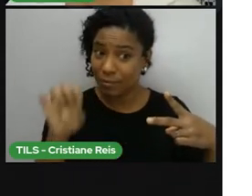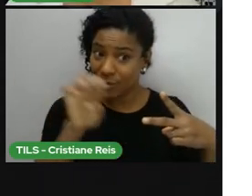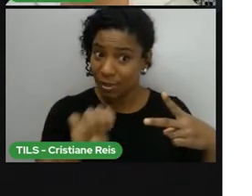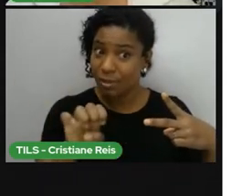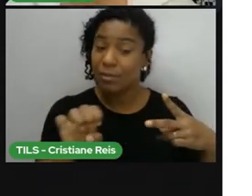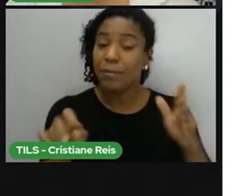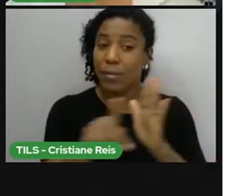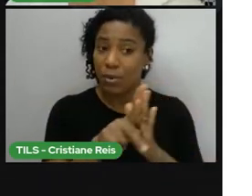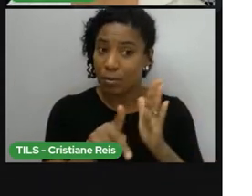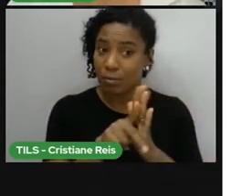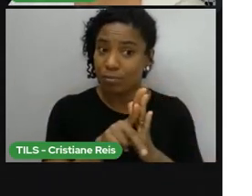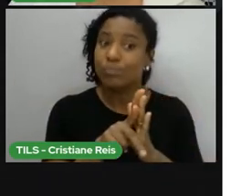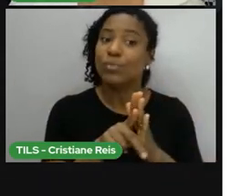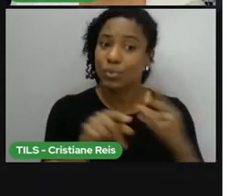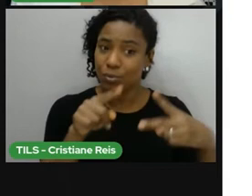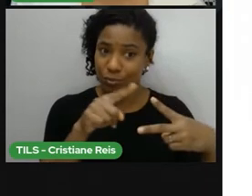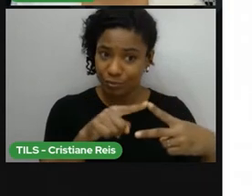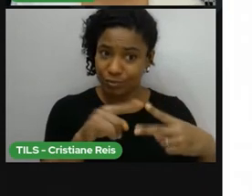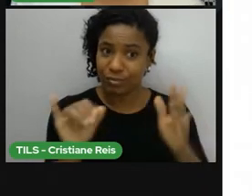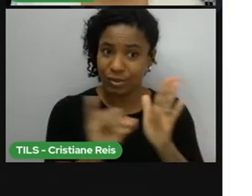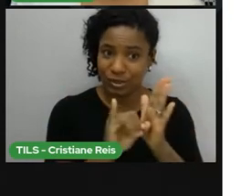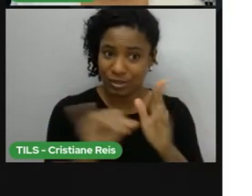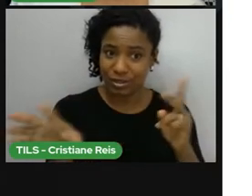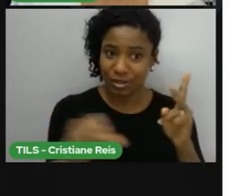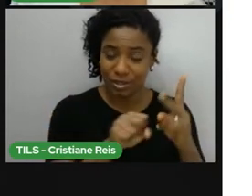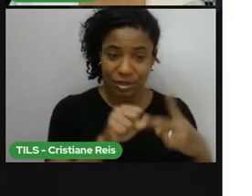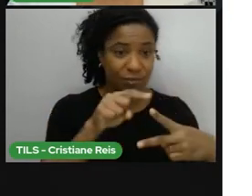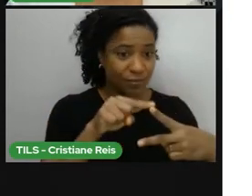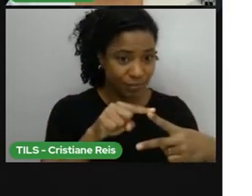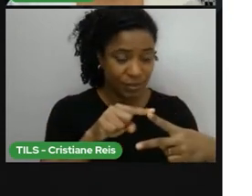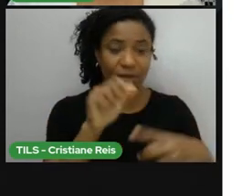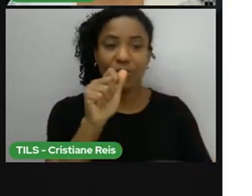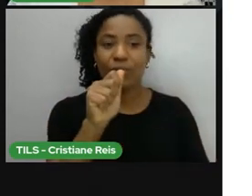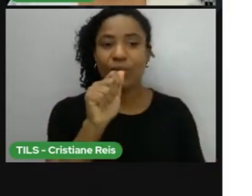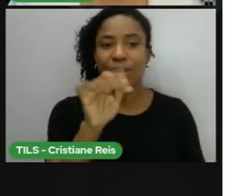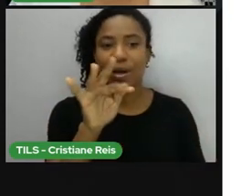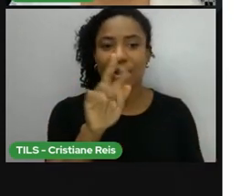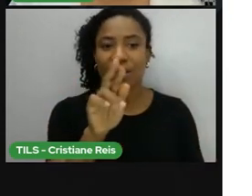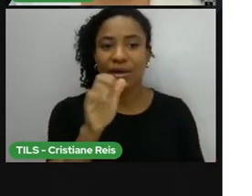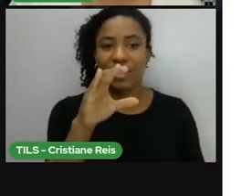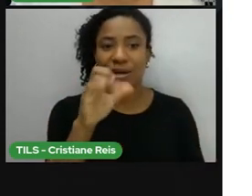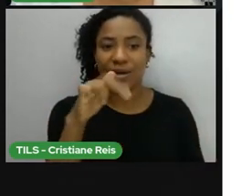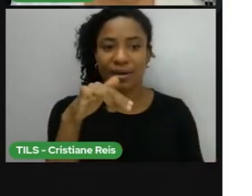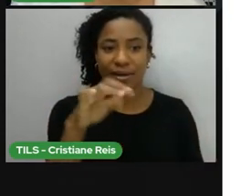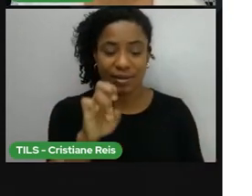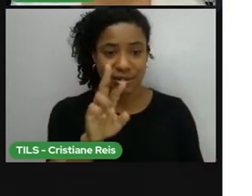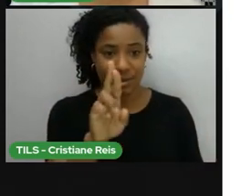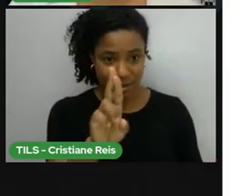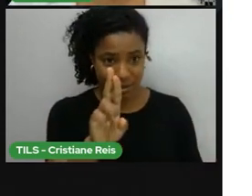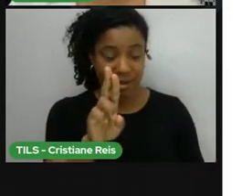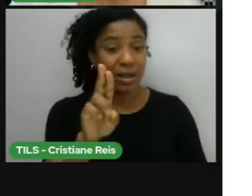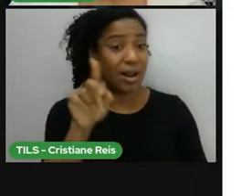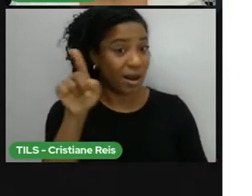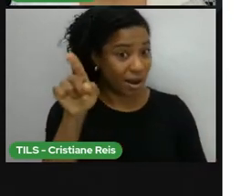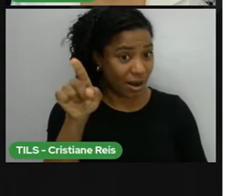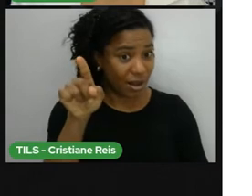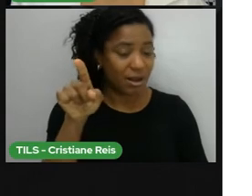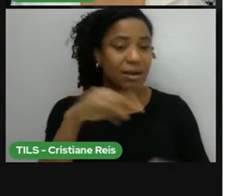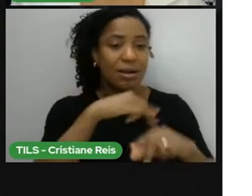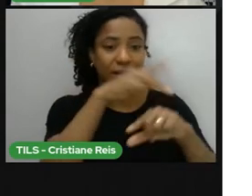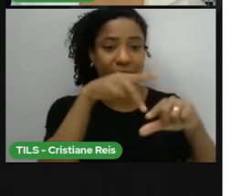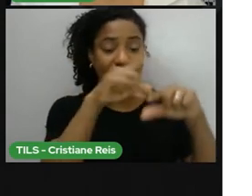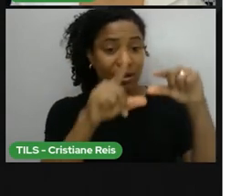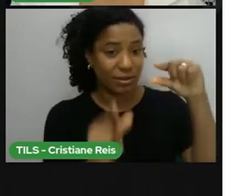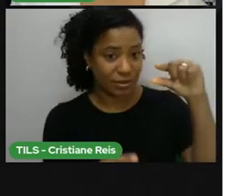Principalmente A partir do Irlandês E que é falado Pela maioria Dos brancos E mestiços Sul